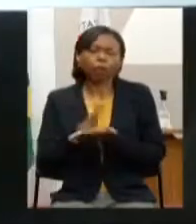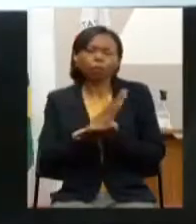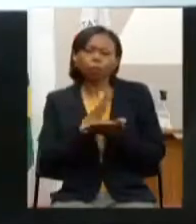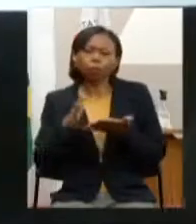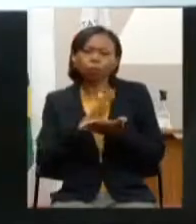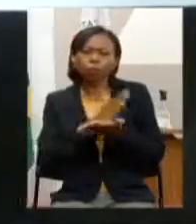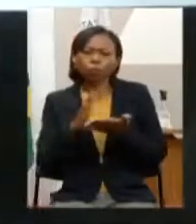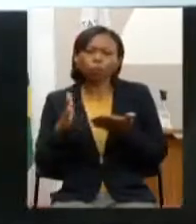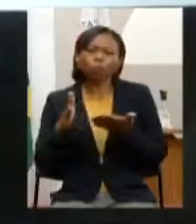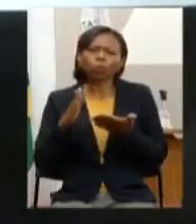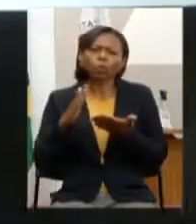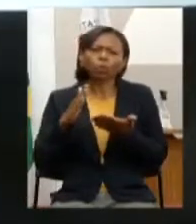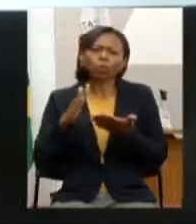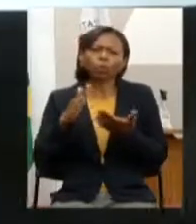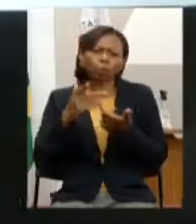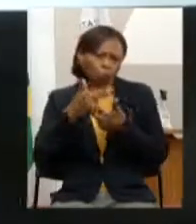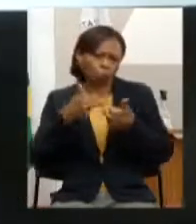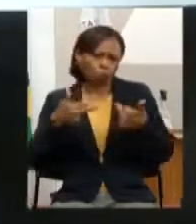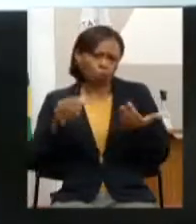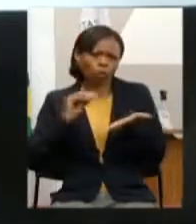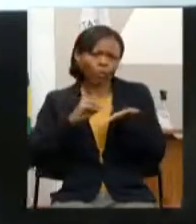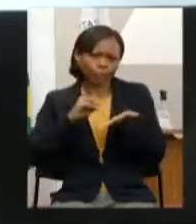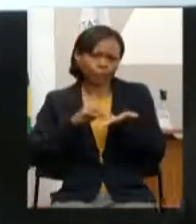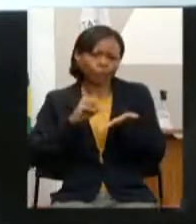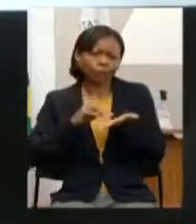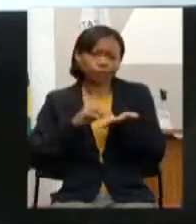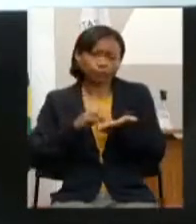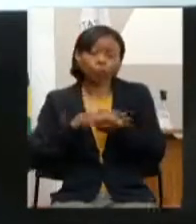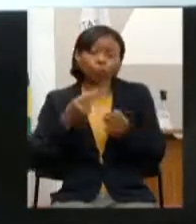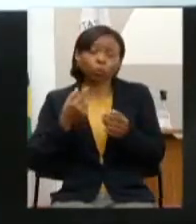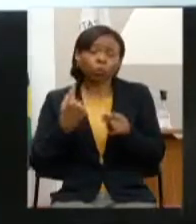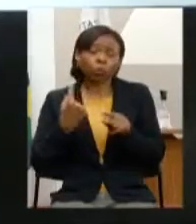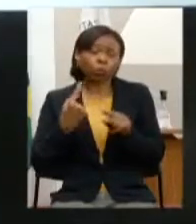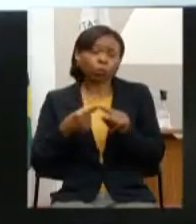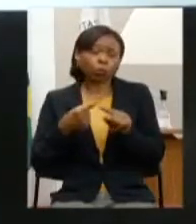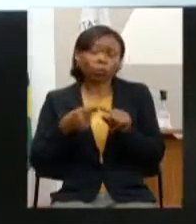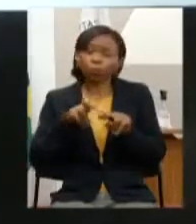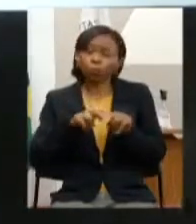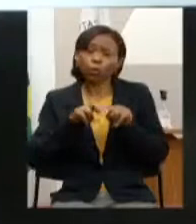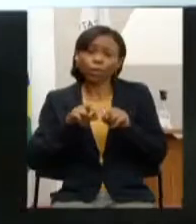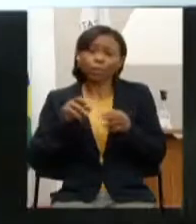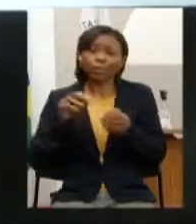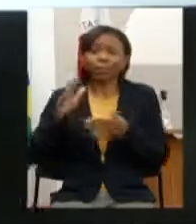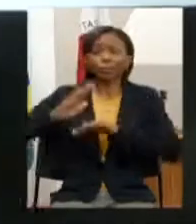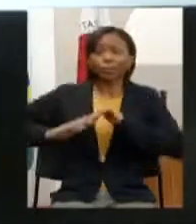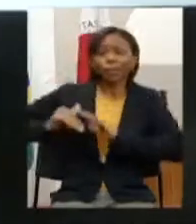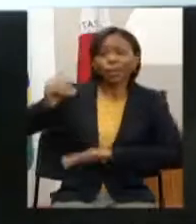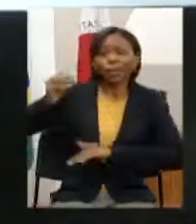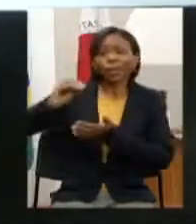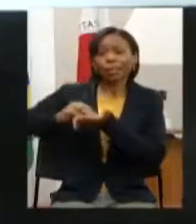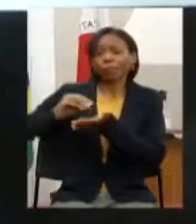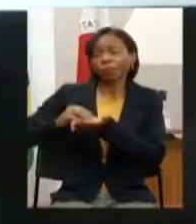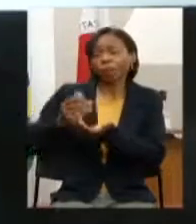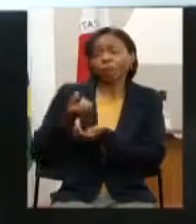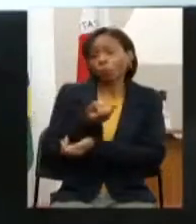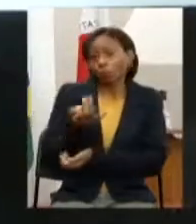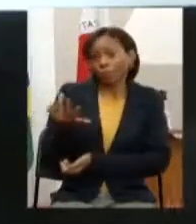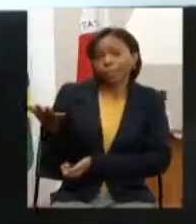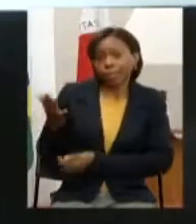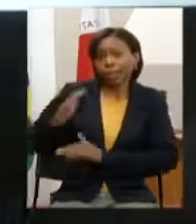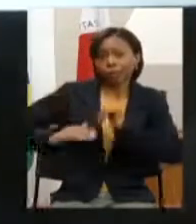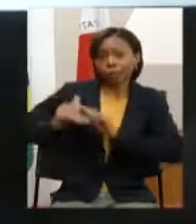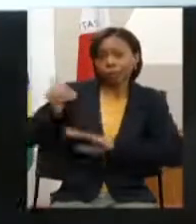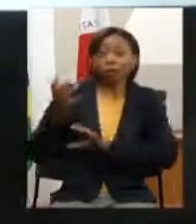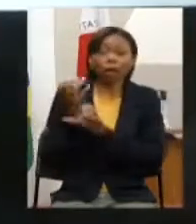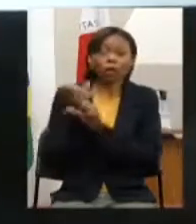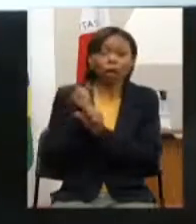feiras que não puderam ser realizadas por questão de quantidade de pessoas reunidas em um mesmo local